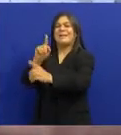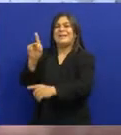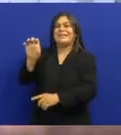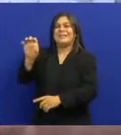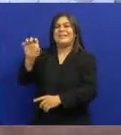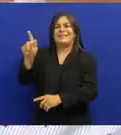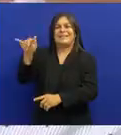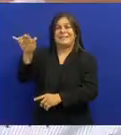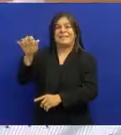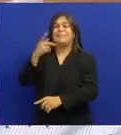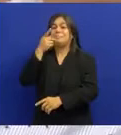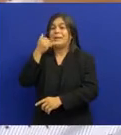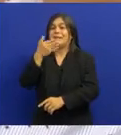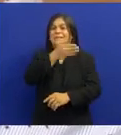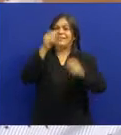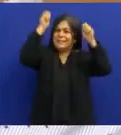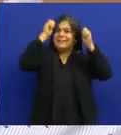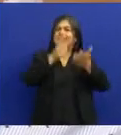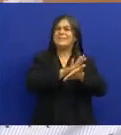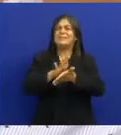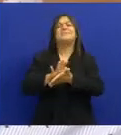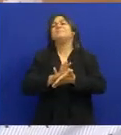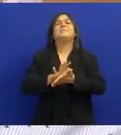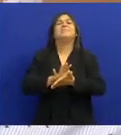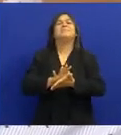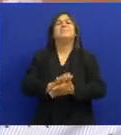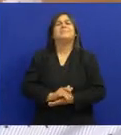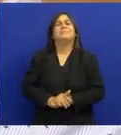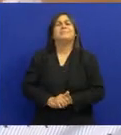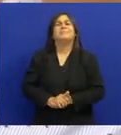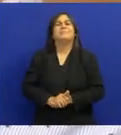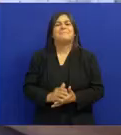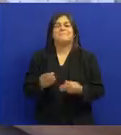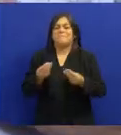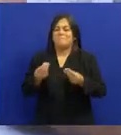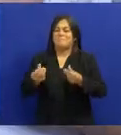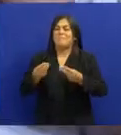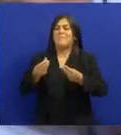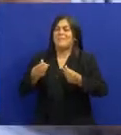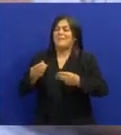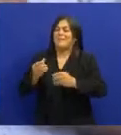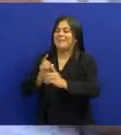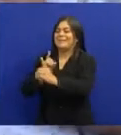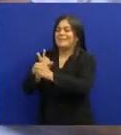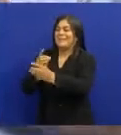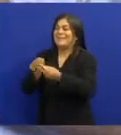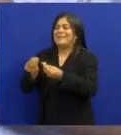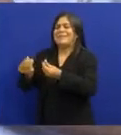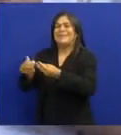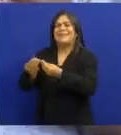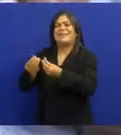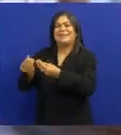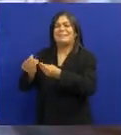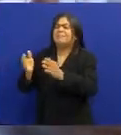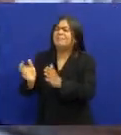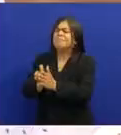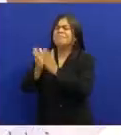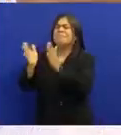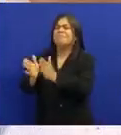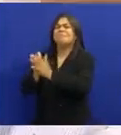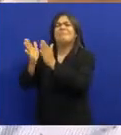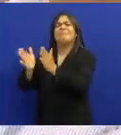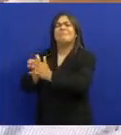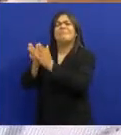O pai Ele chegou como Uma oxigenação na relação dos dois Que eram muito